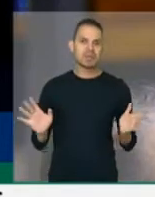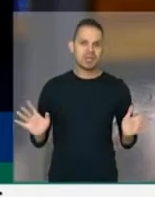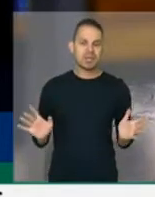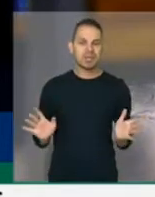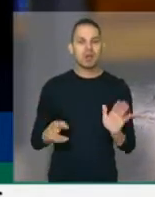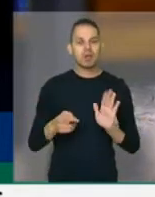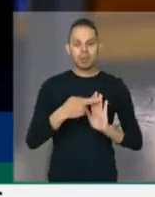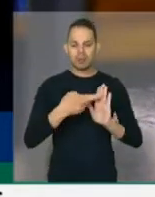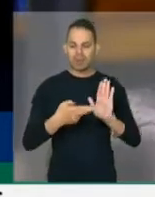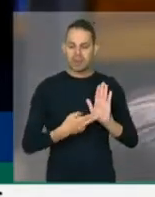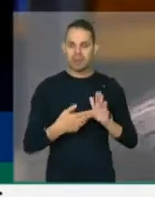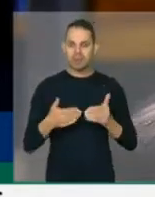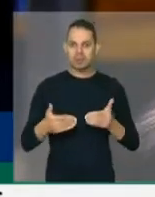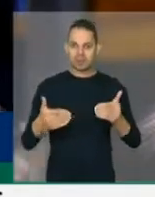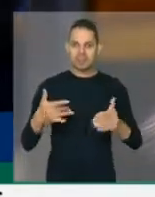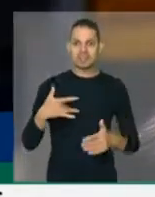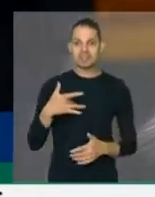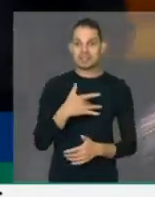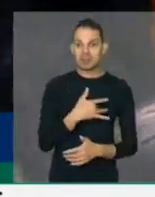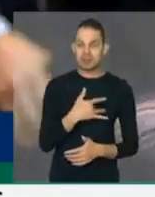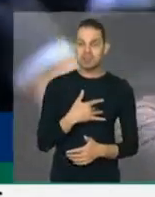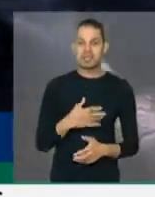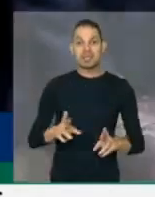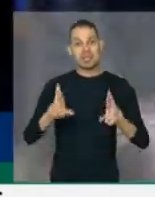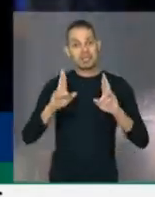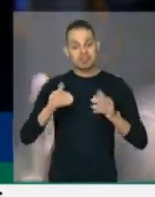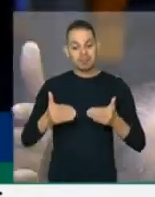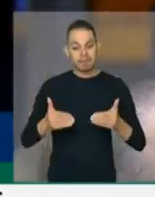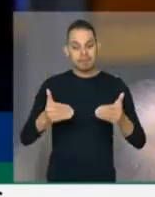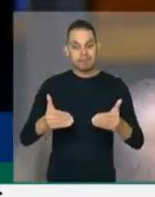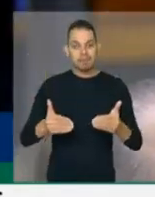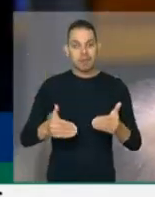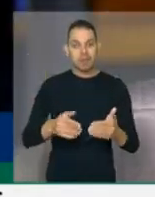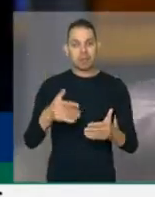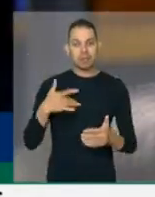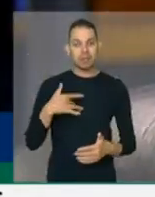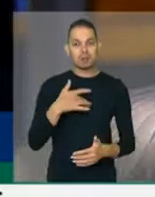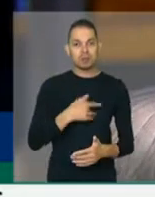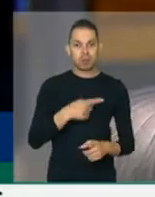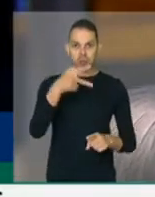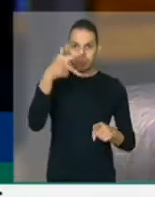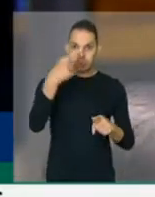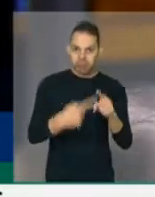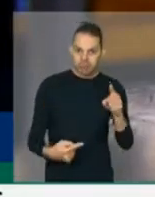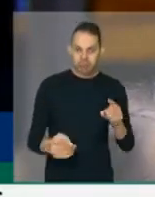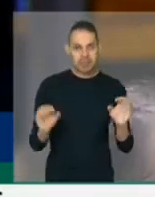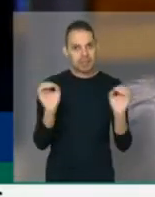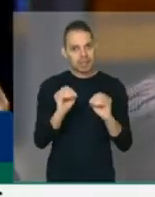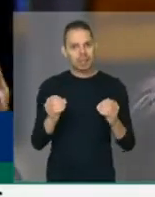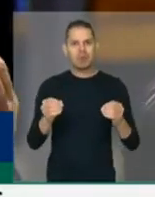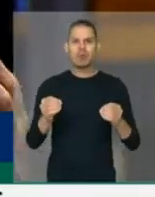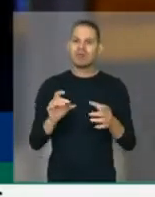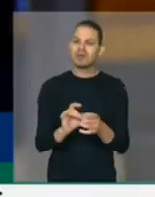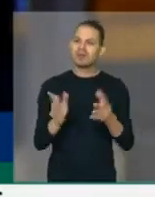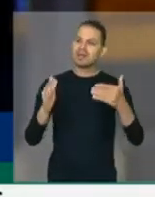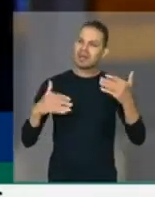regulamentação do Ministério da Saúde, espero que ele não iniba essa iniciativa, deixa a coisa fluir. Nós sabemos que alguns locais,